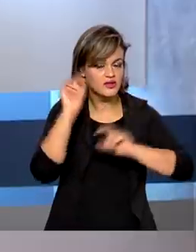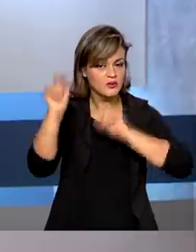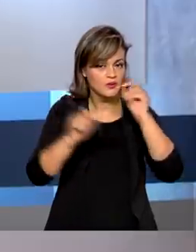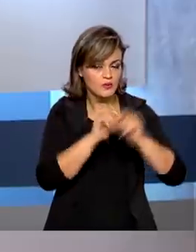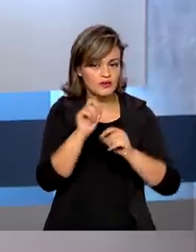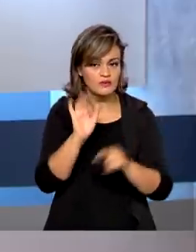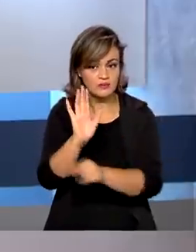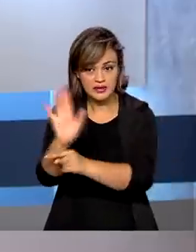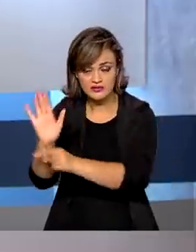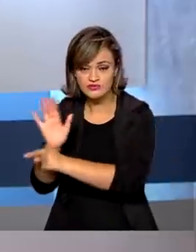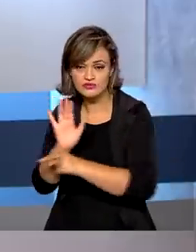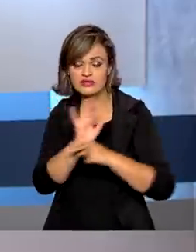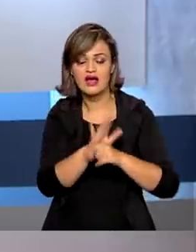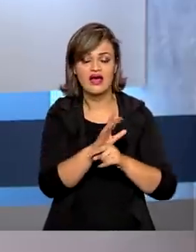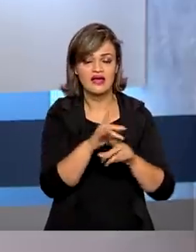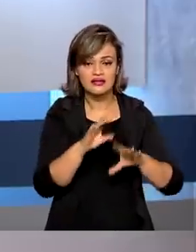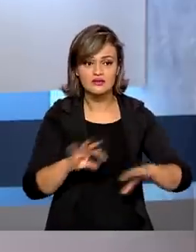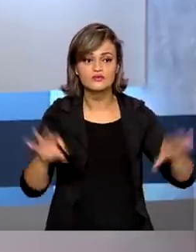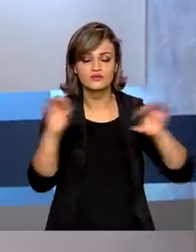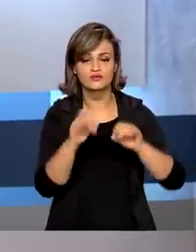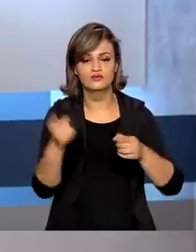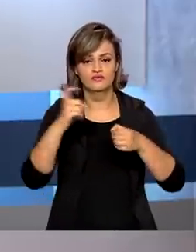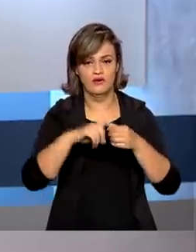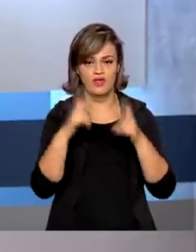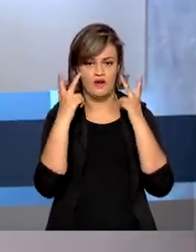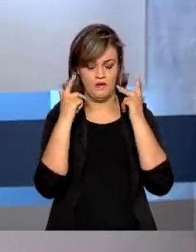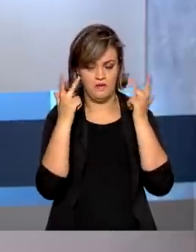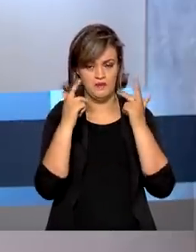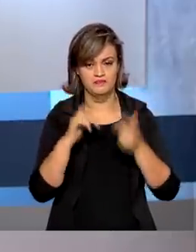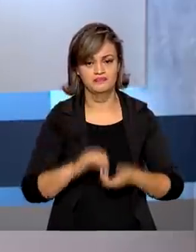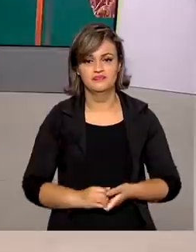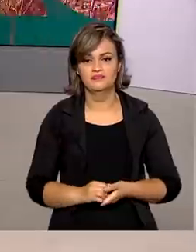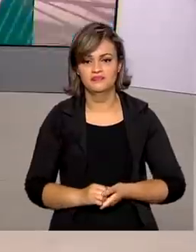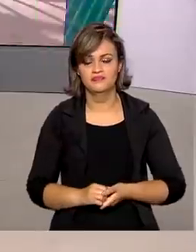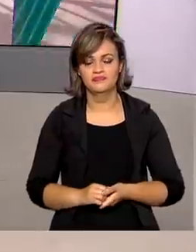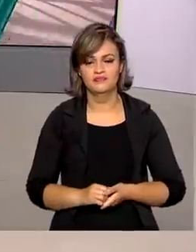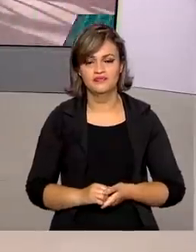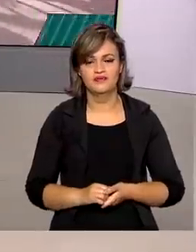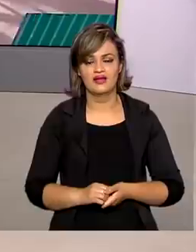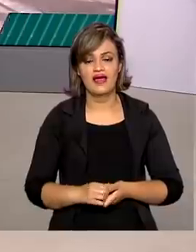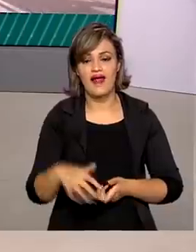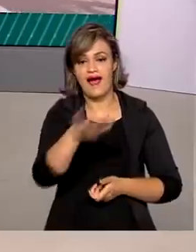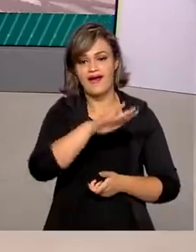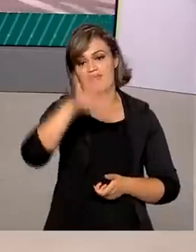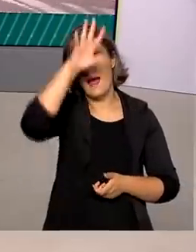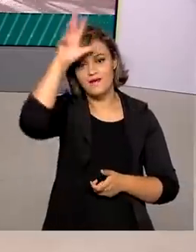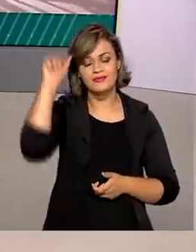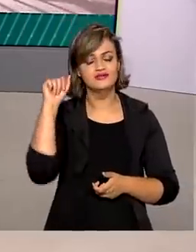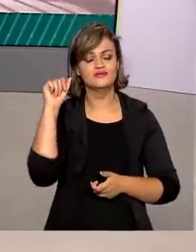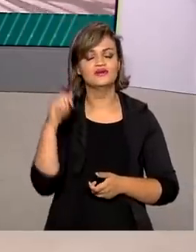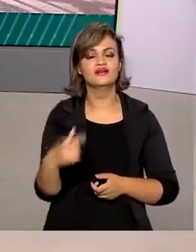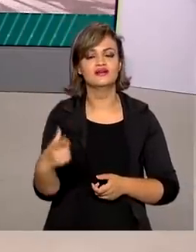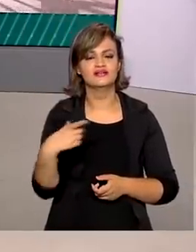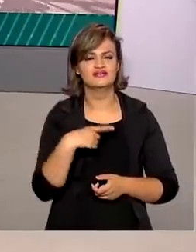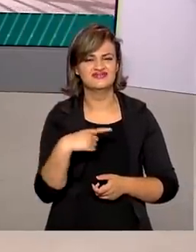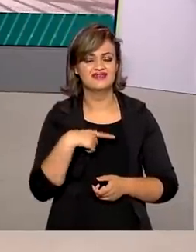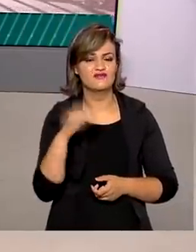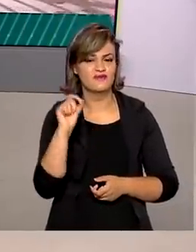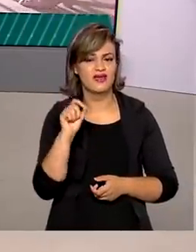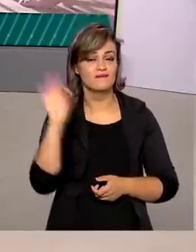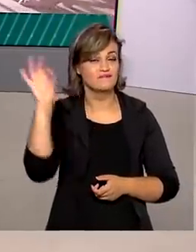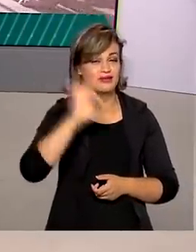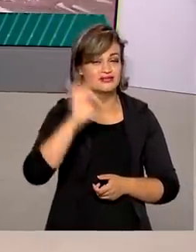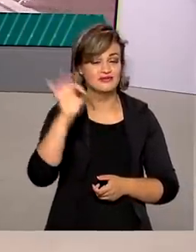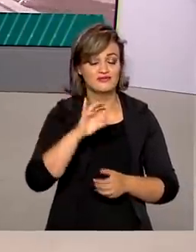estado até que os serviços essenciais possam ser restabelecidos. E a região amazônica, que possui um dos índices mais